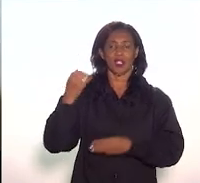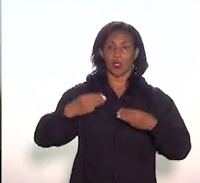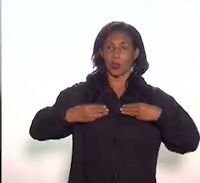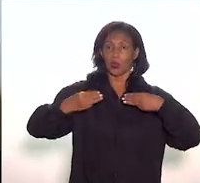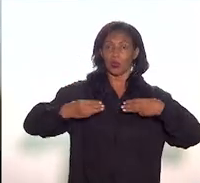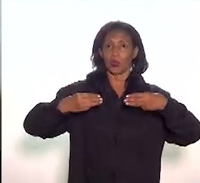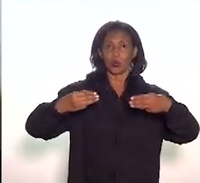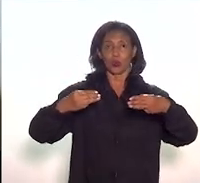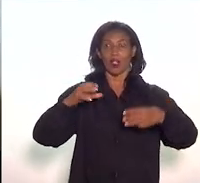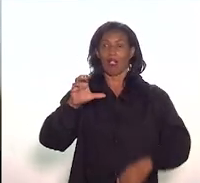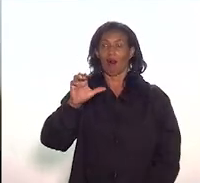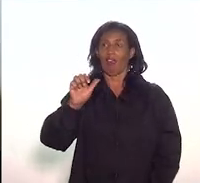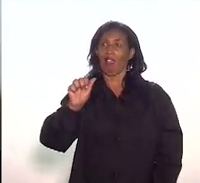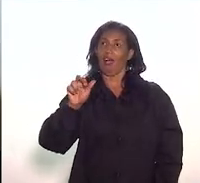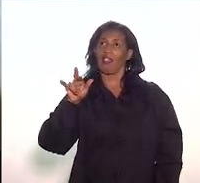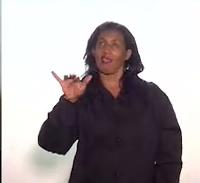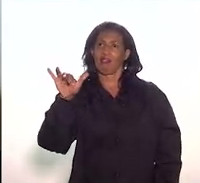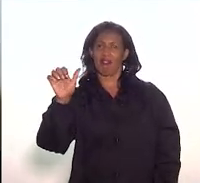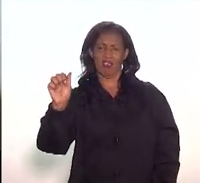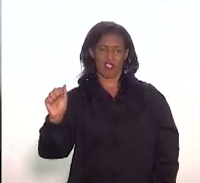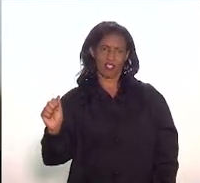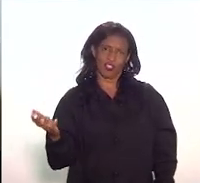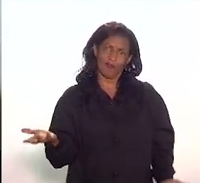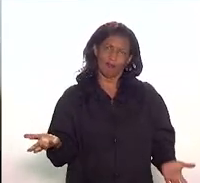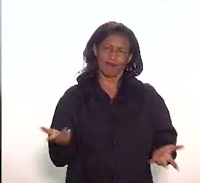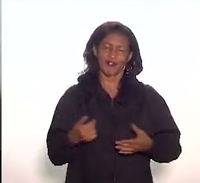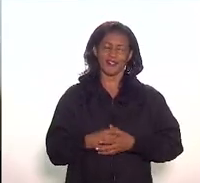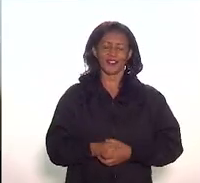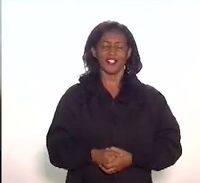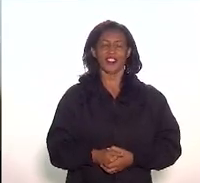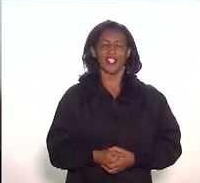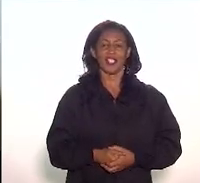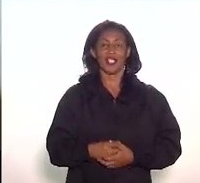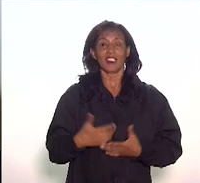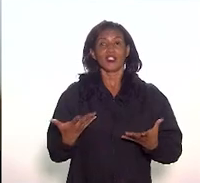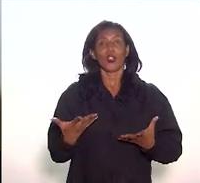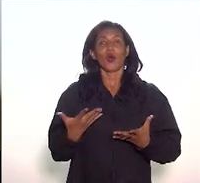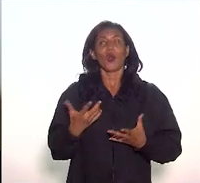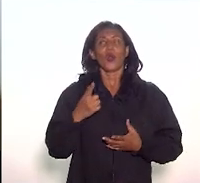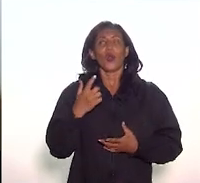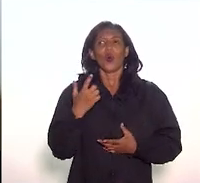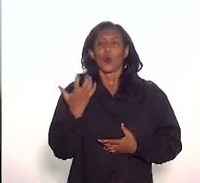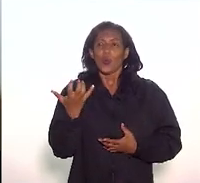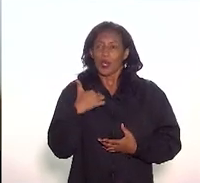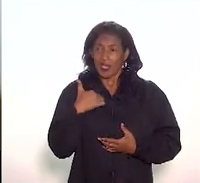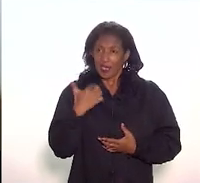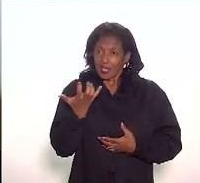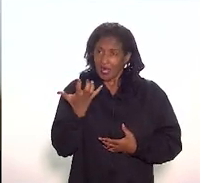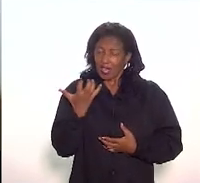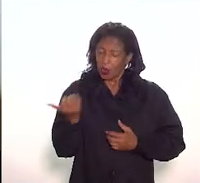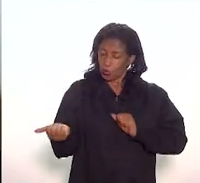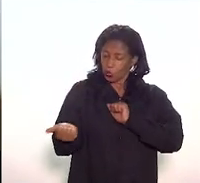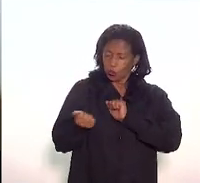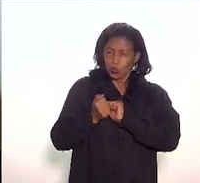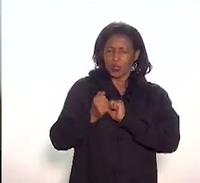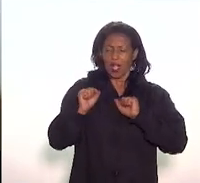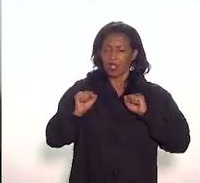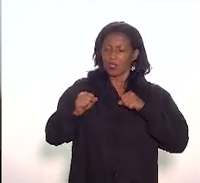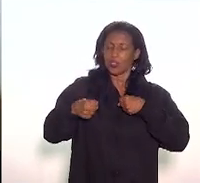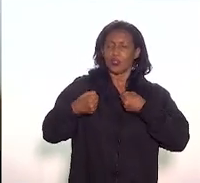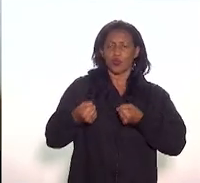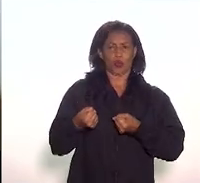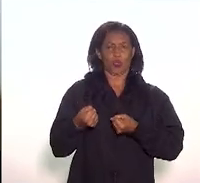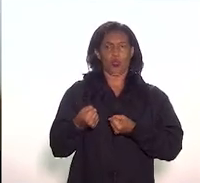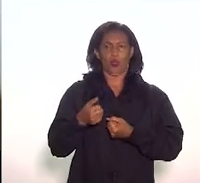Catete. Então, queríamos um único estudo. juntar esforços. Além do mais, nós não